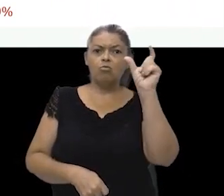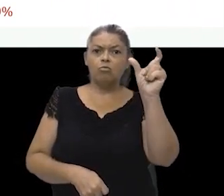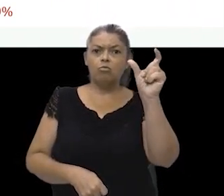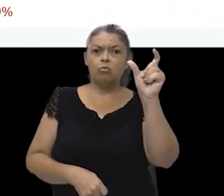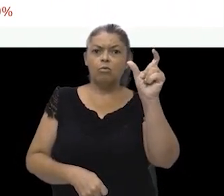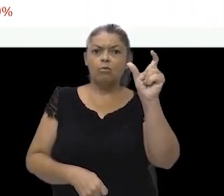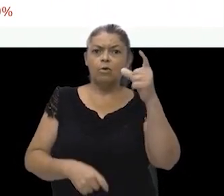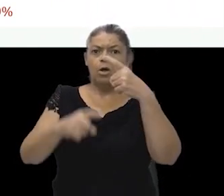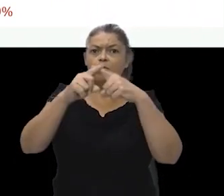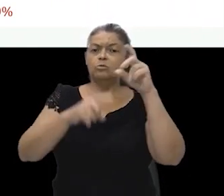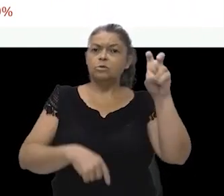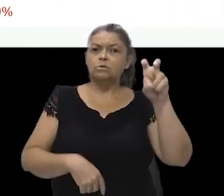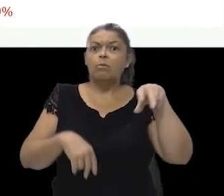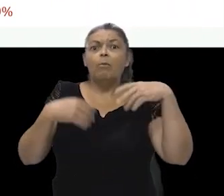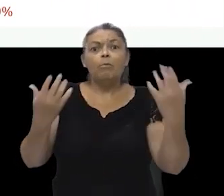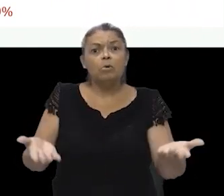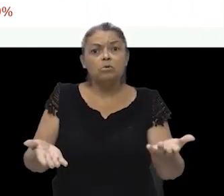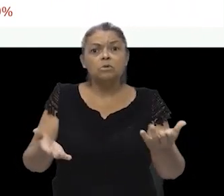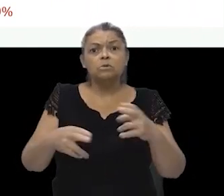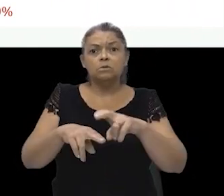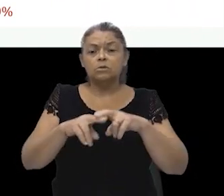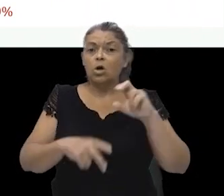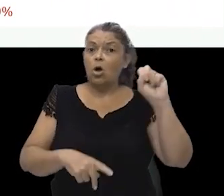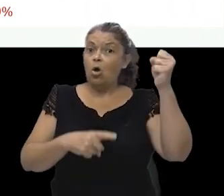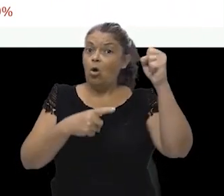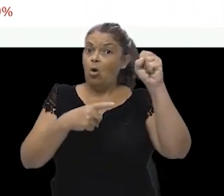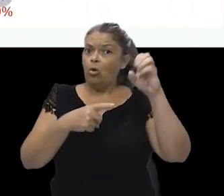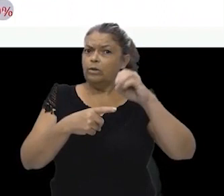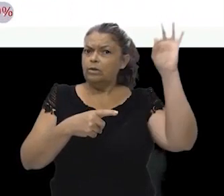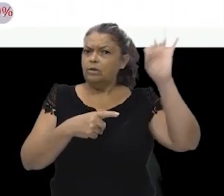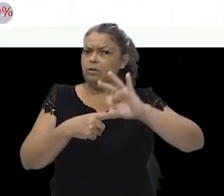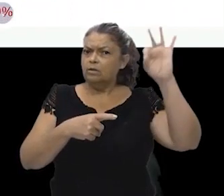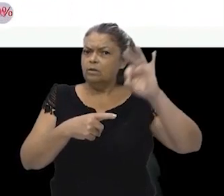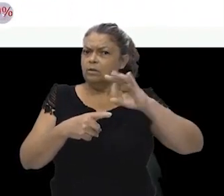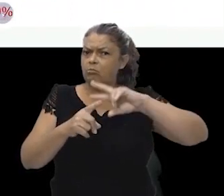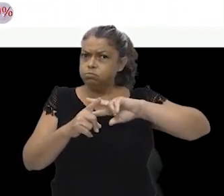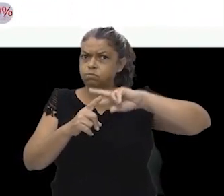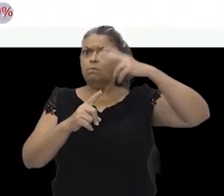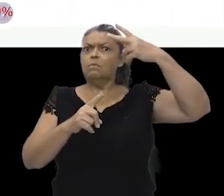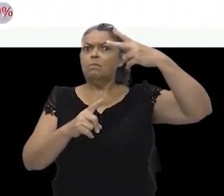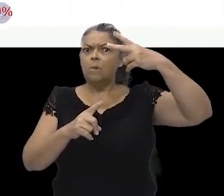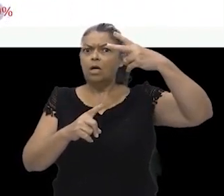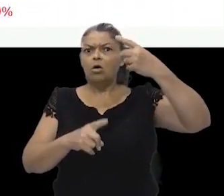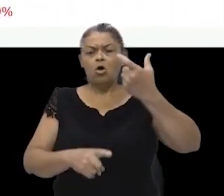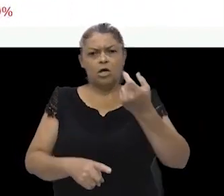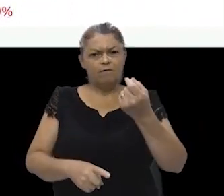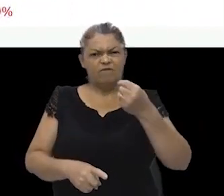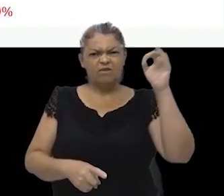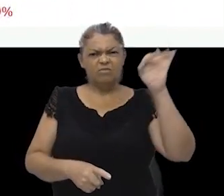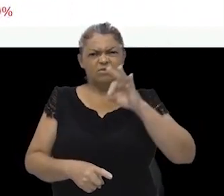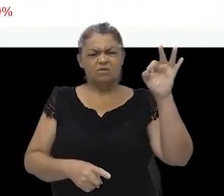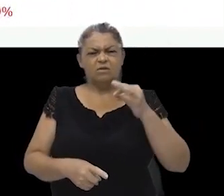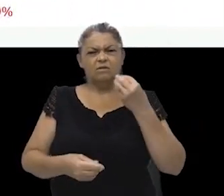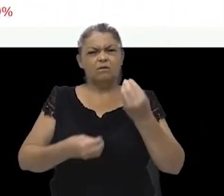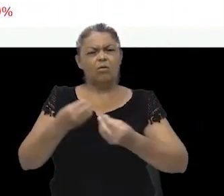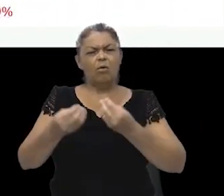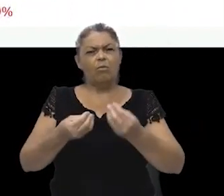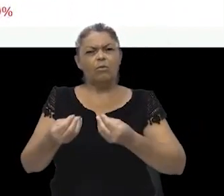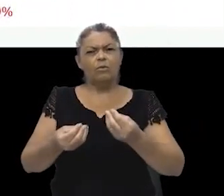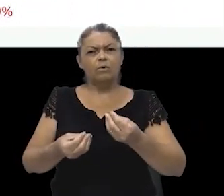número múltiplo de 5. pois 80% é maior que 20%. Como